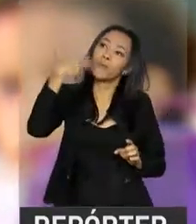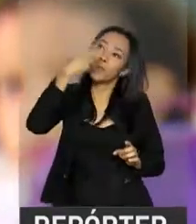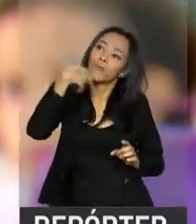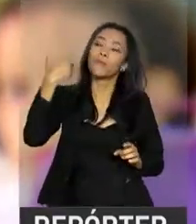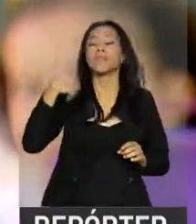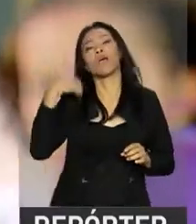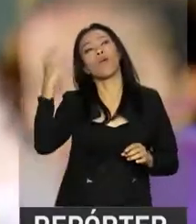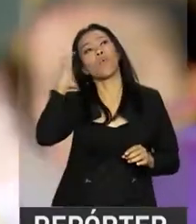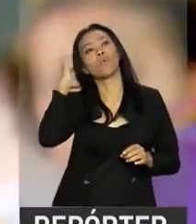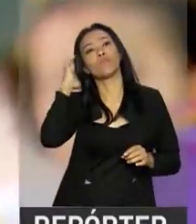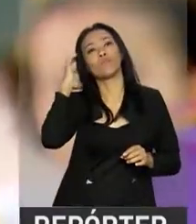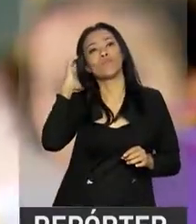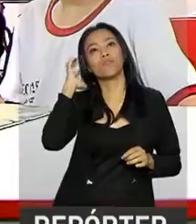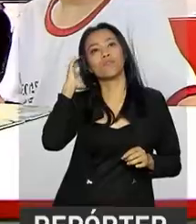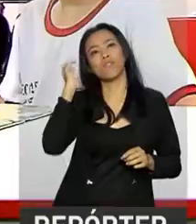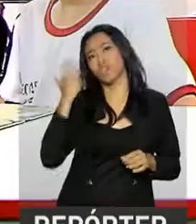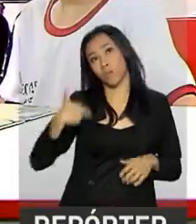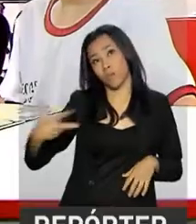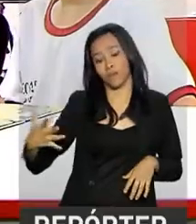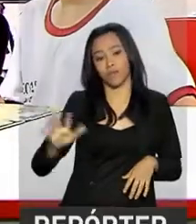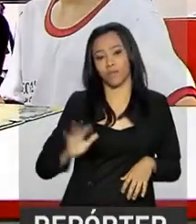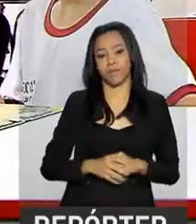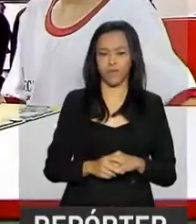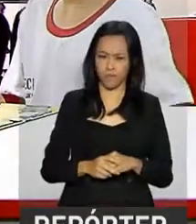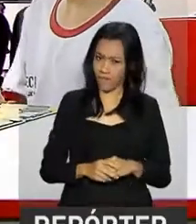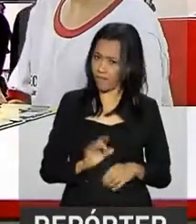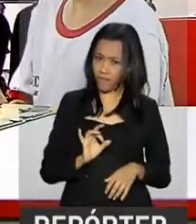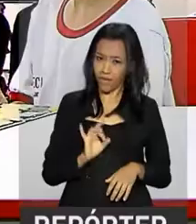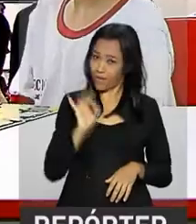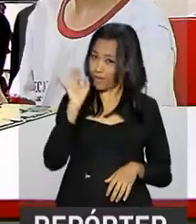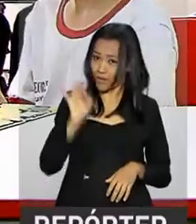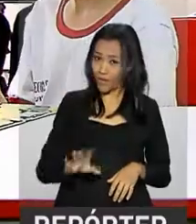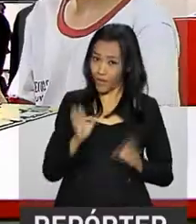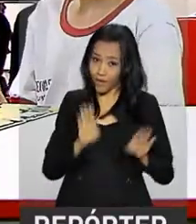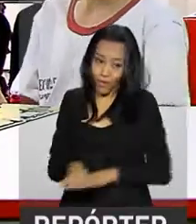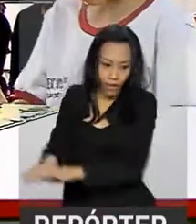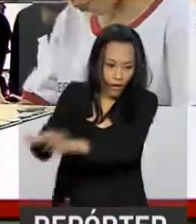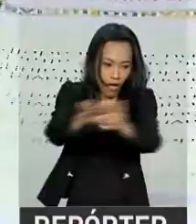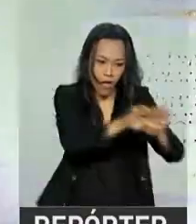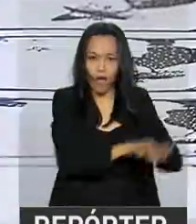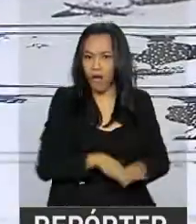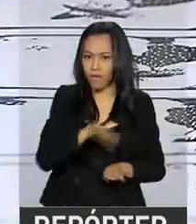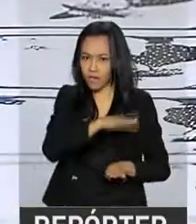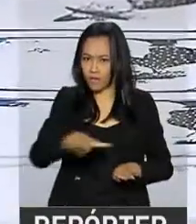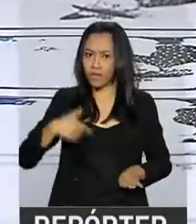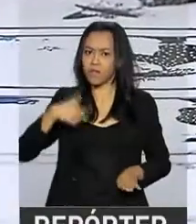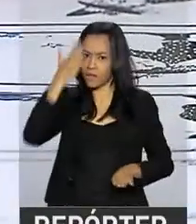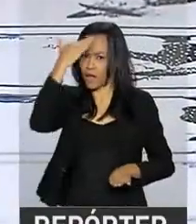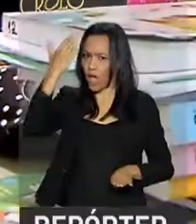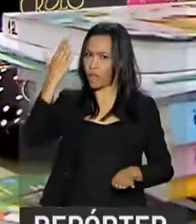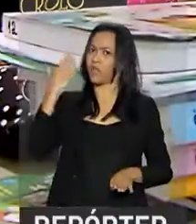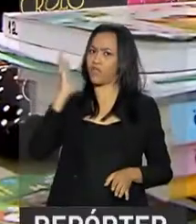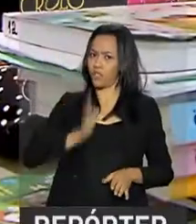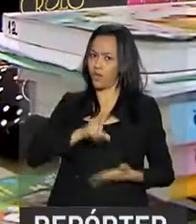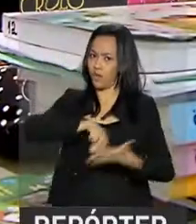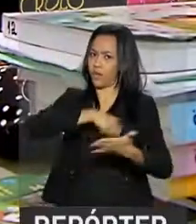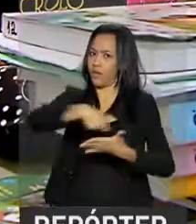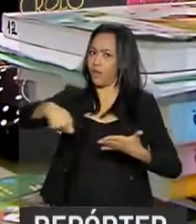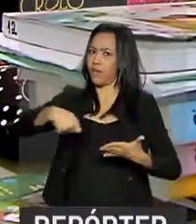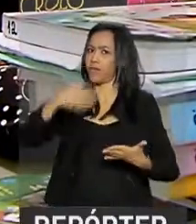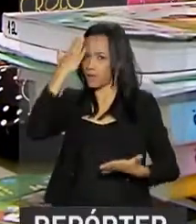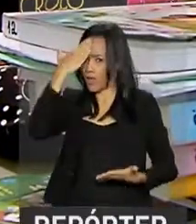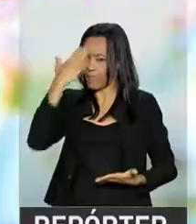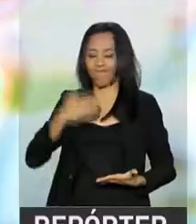ouvir música, essas coisas. Mas essa não é a realidade de todas as crianças nessa faixa etária. Segundo a